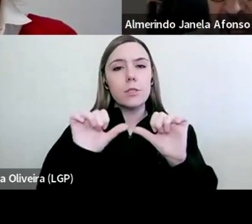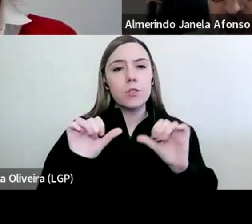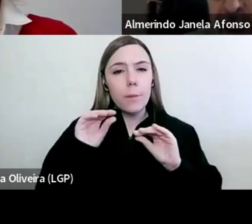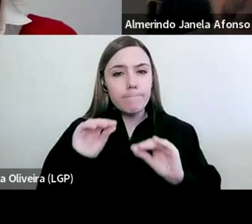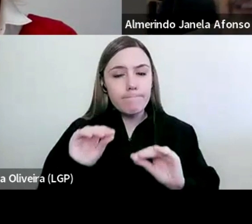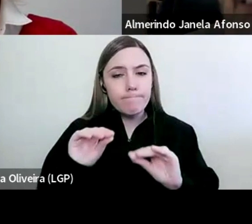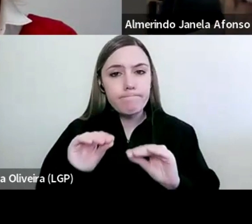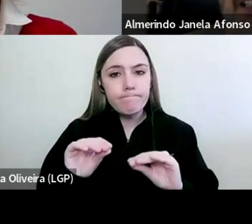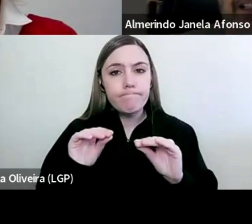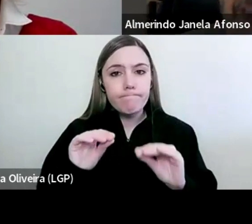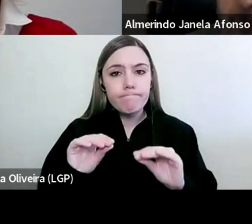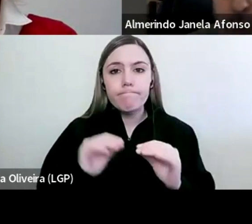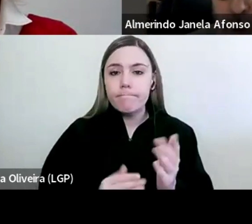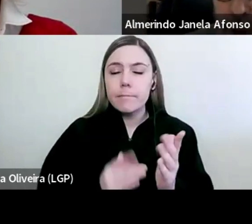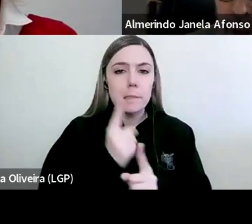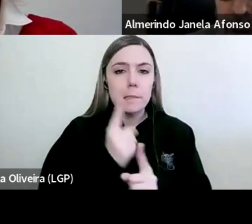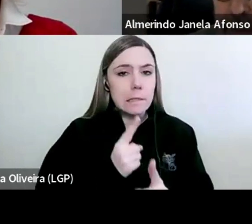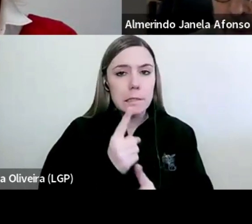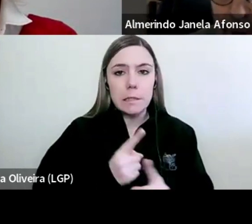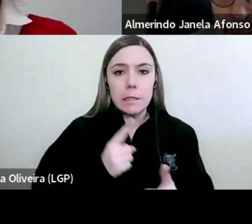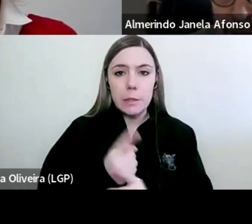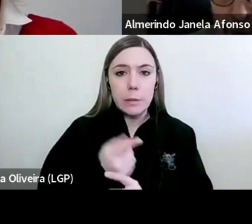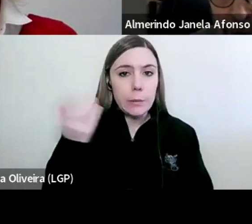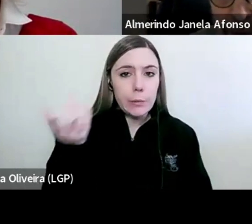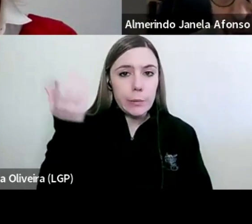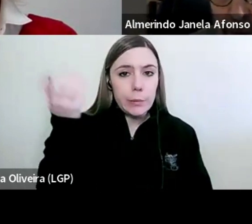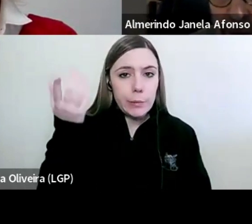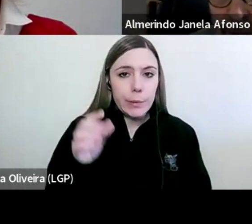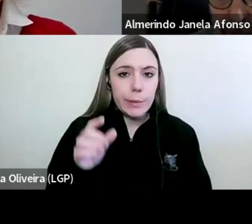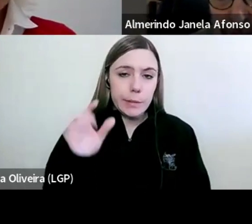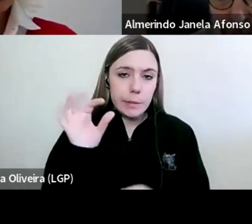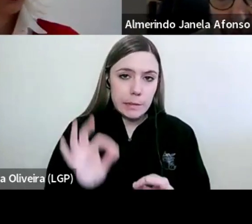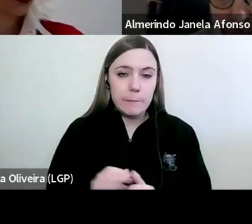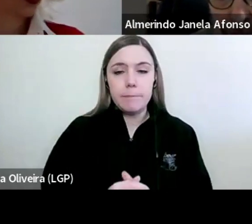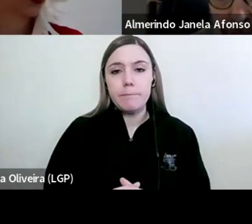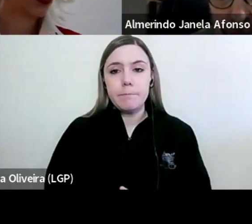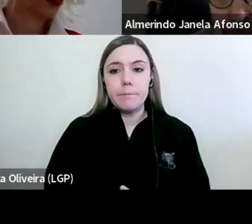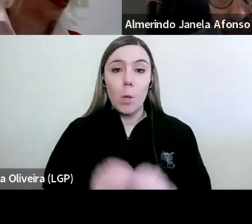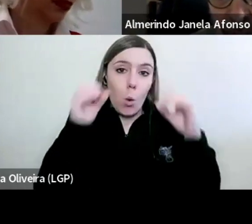estratificado e elitista, conclui a professora Luísa Cortesão.